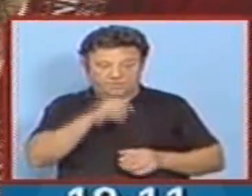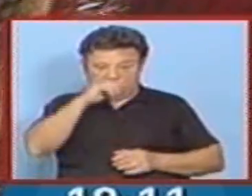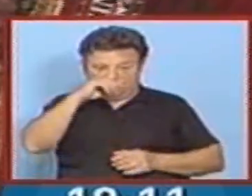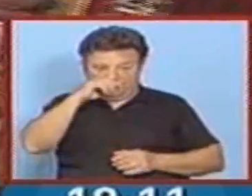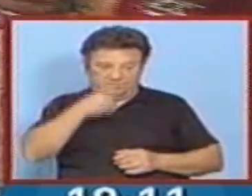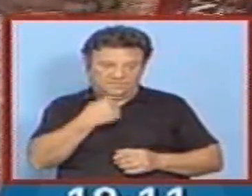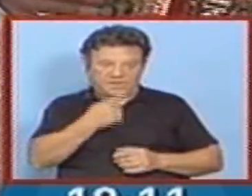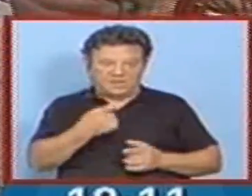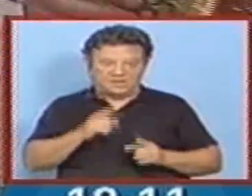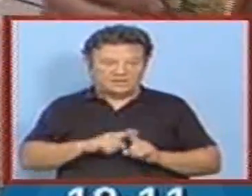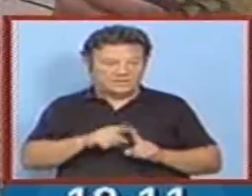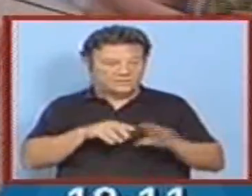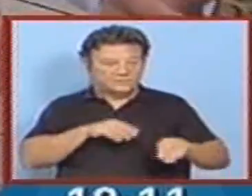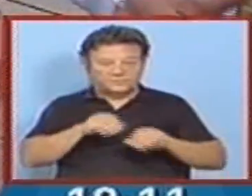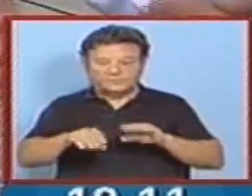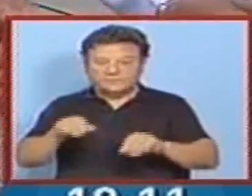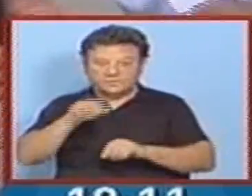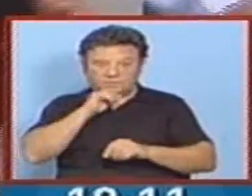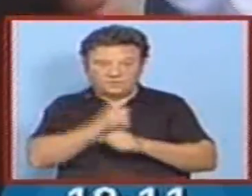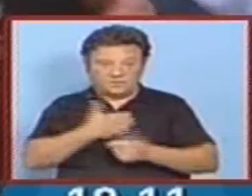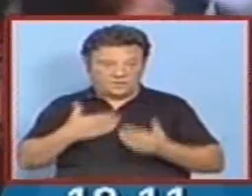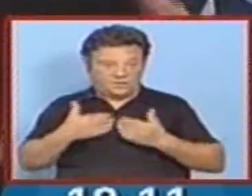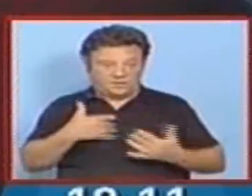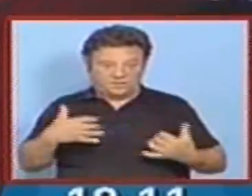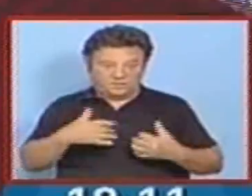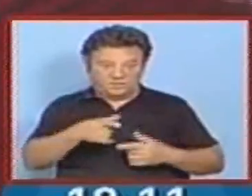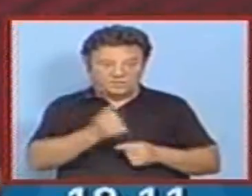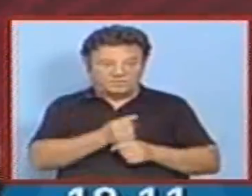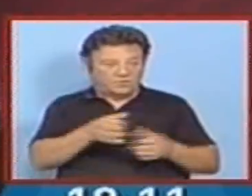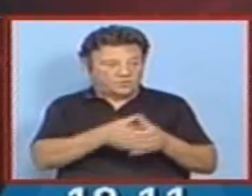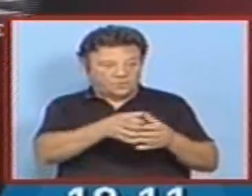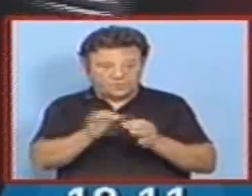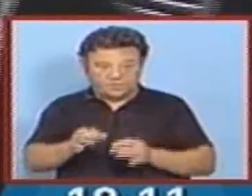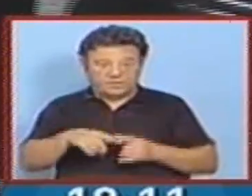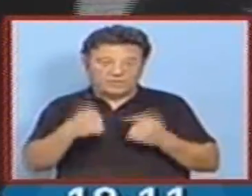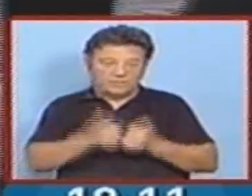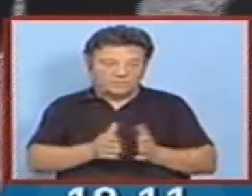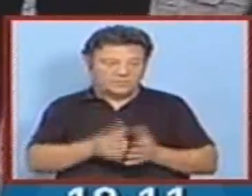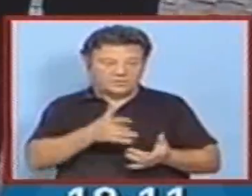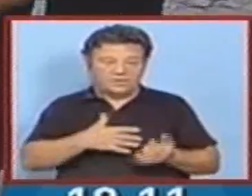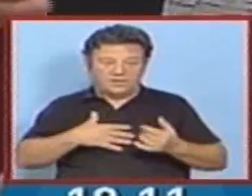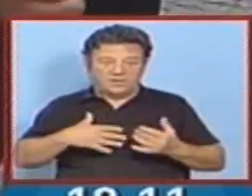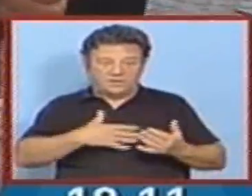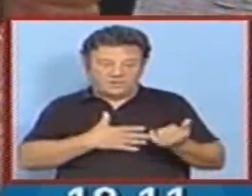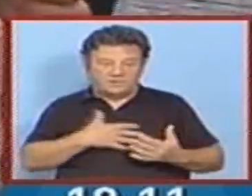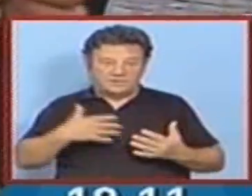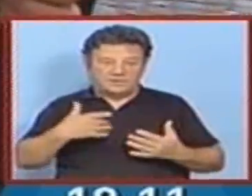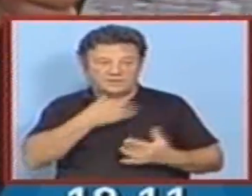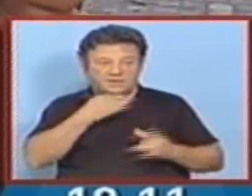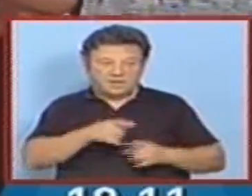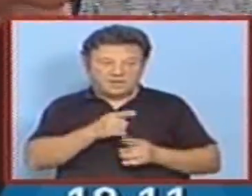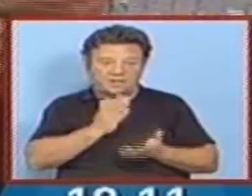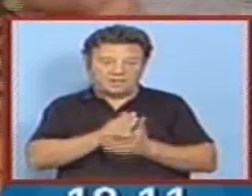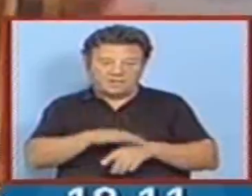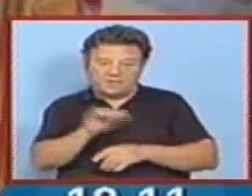locais para se poder atuar, e faz no seu grupo e pronto, e dança-se, canta-se até à amém, 8h da manhã. Muito obrigada